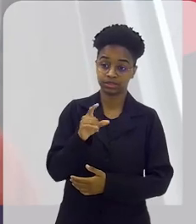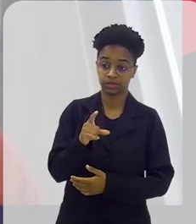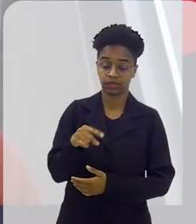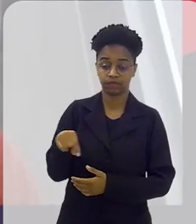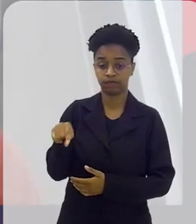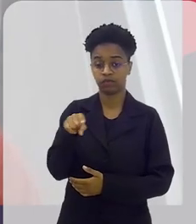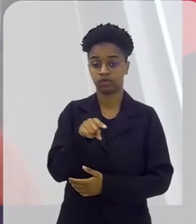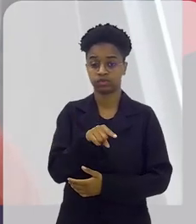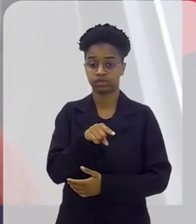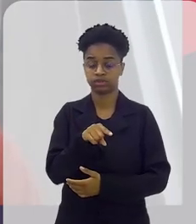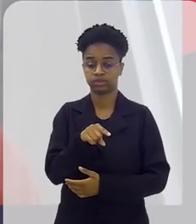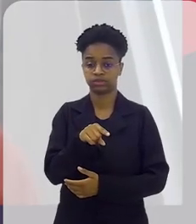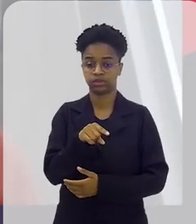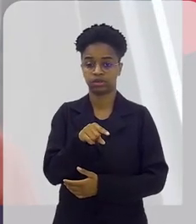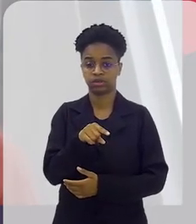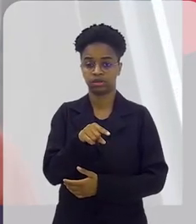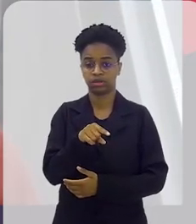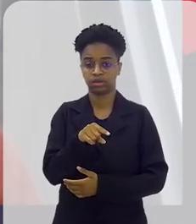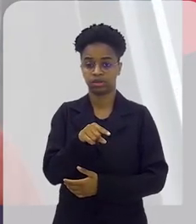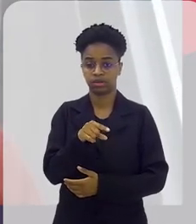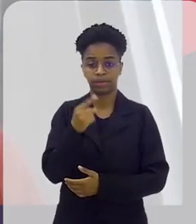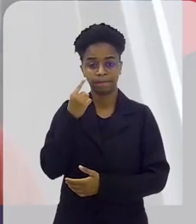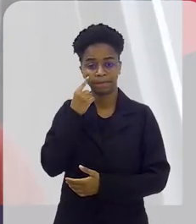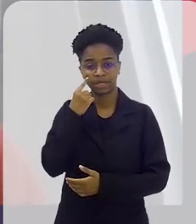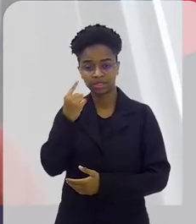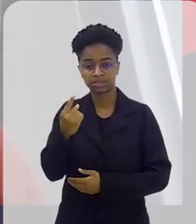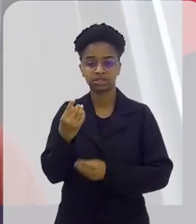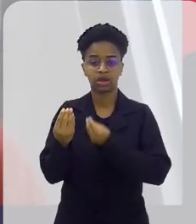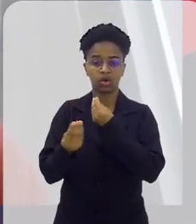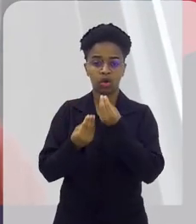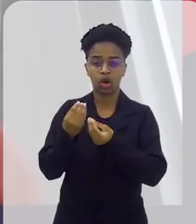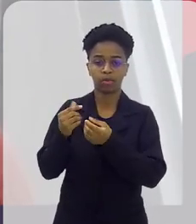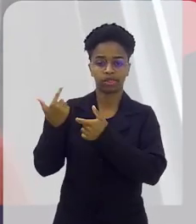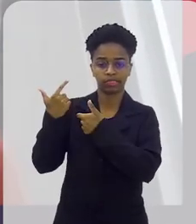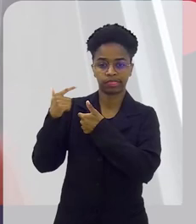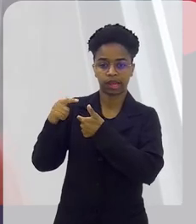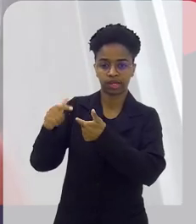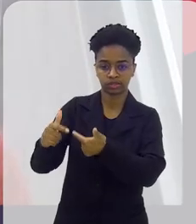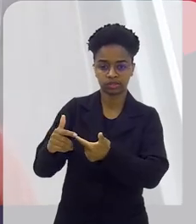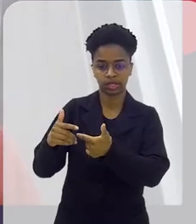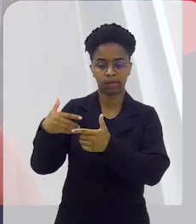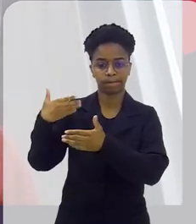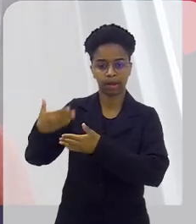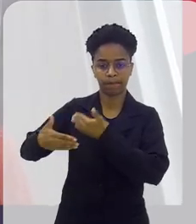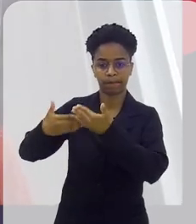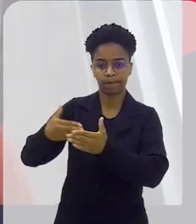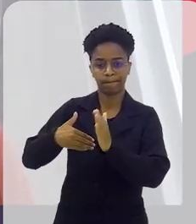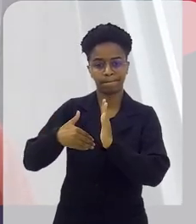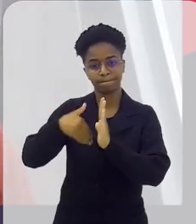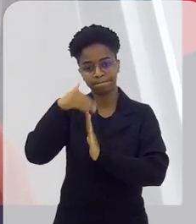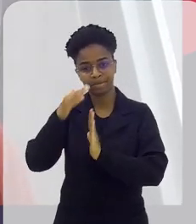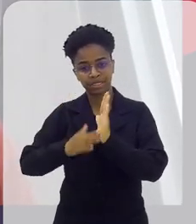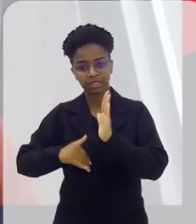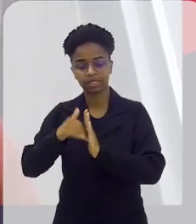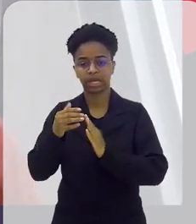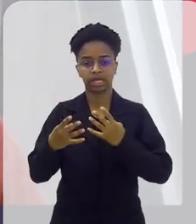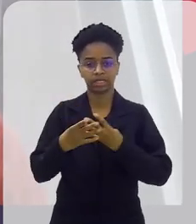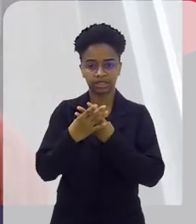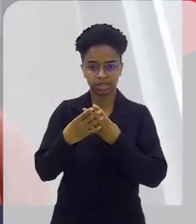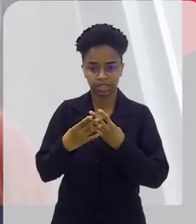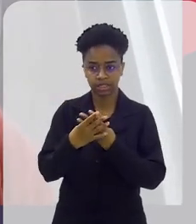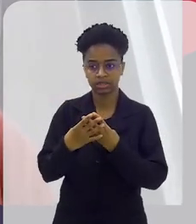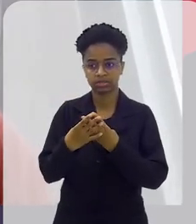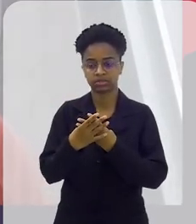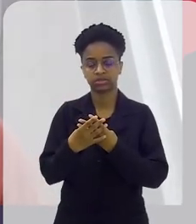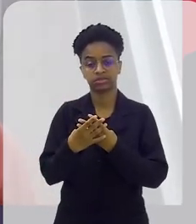levar toda a rota tradicional, vamos falar assim de atingimento, que é a coloração